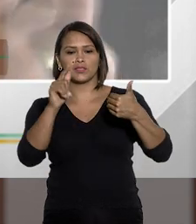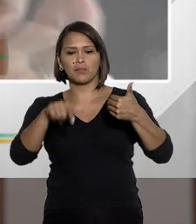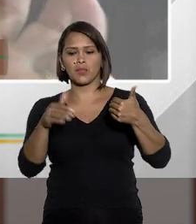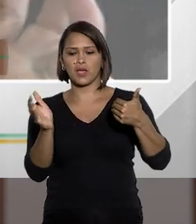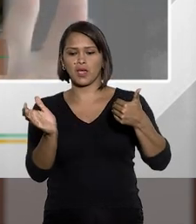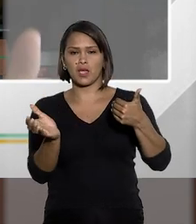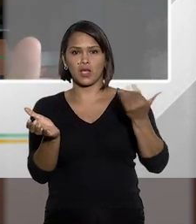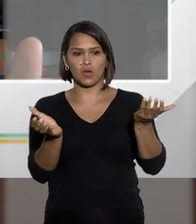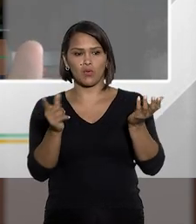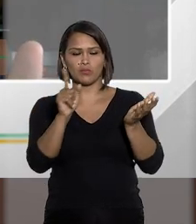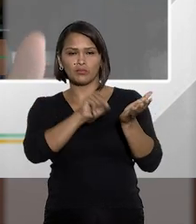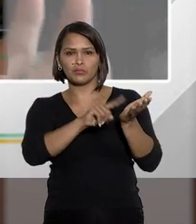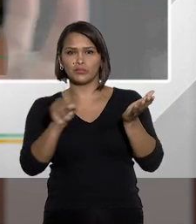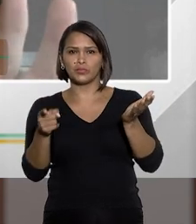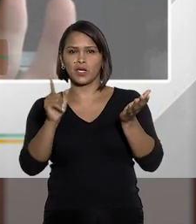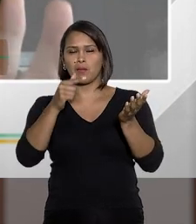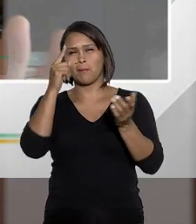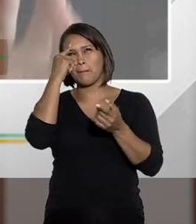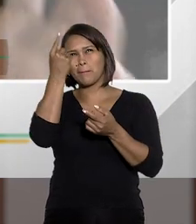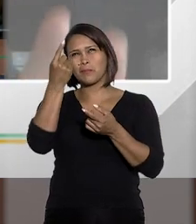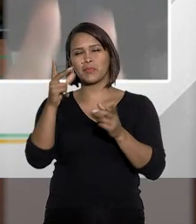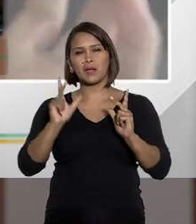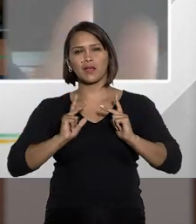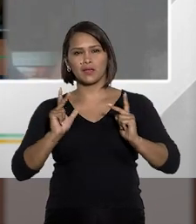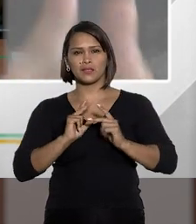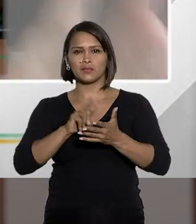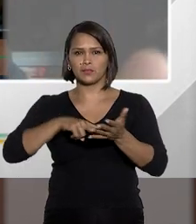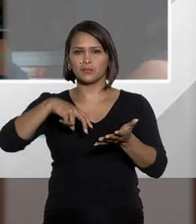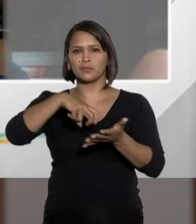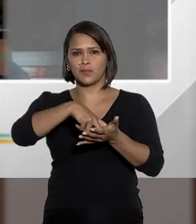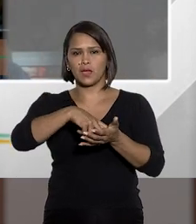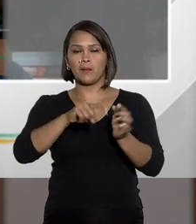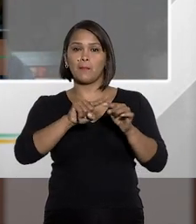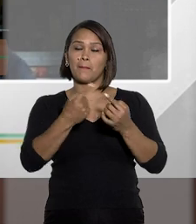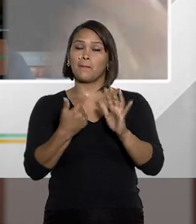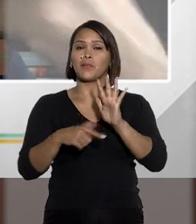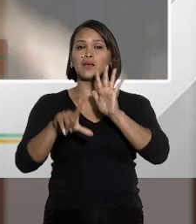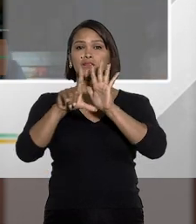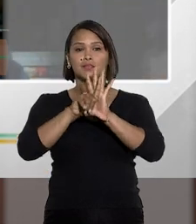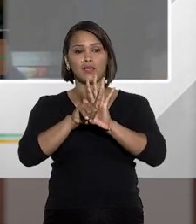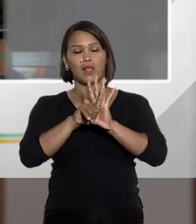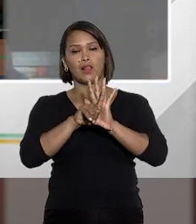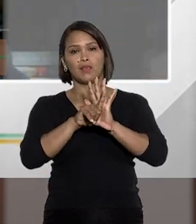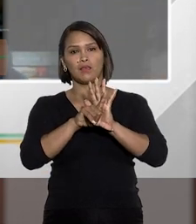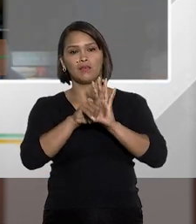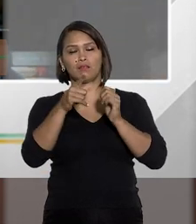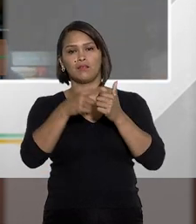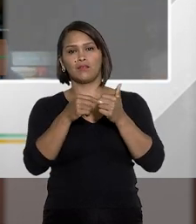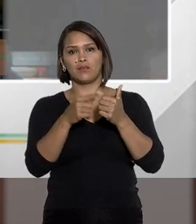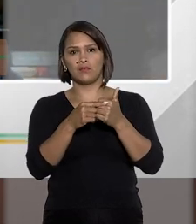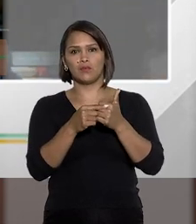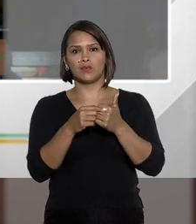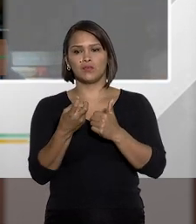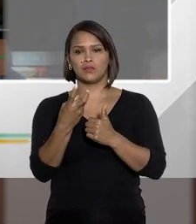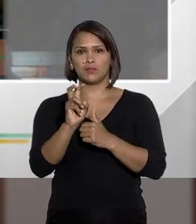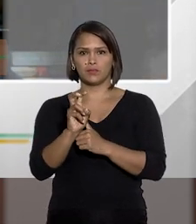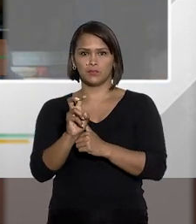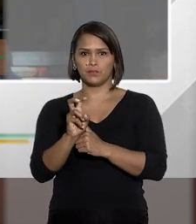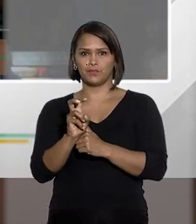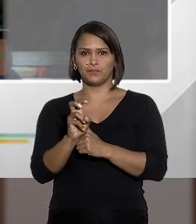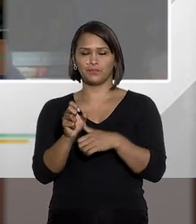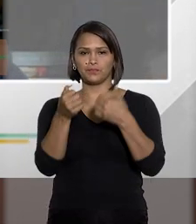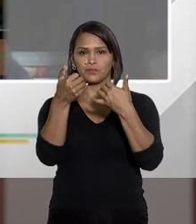separando em dois grupos, quando você pensa em pena privativa de verdade. Mas a lei, ela, no artigo